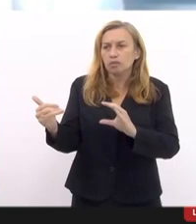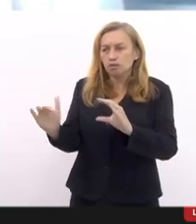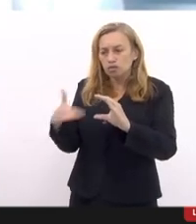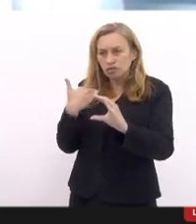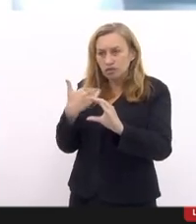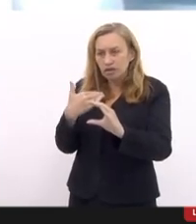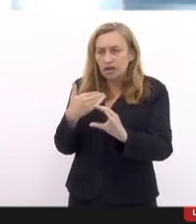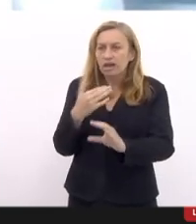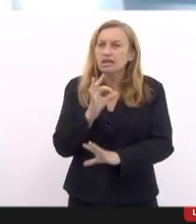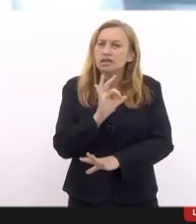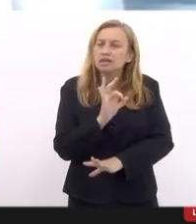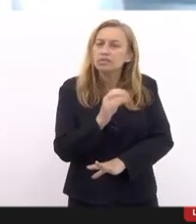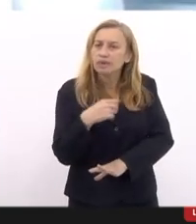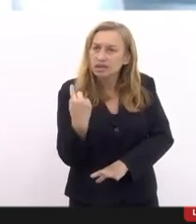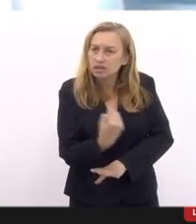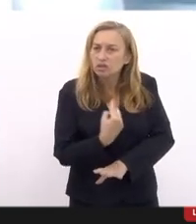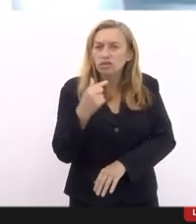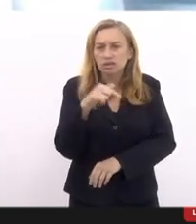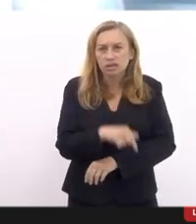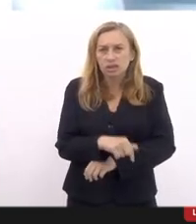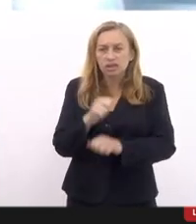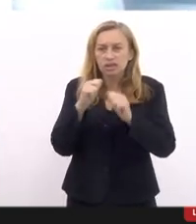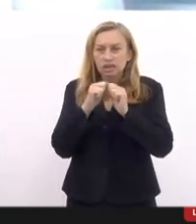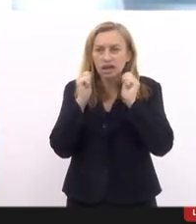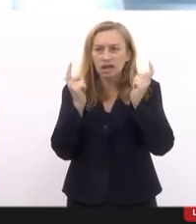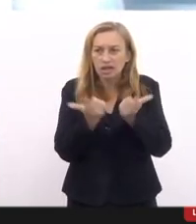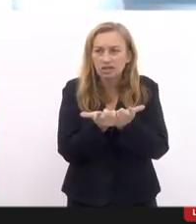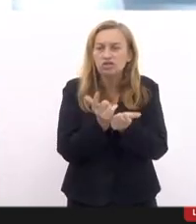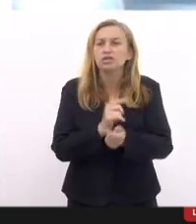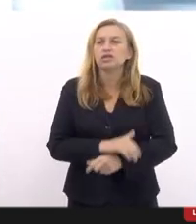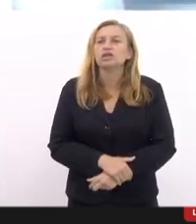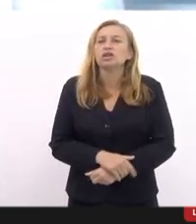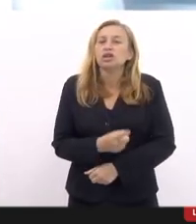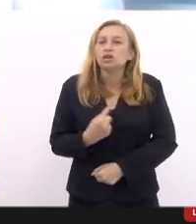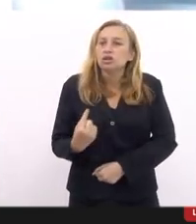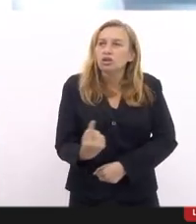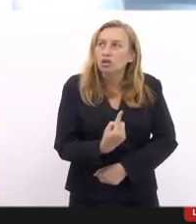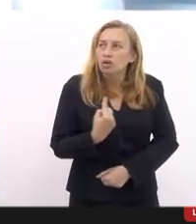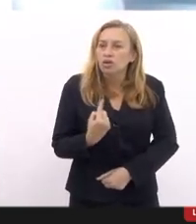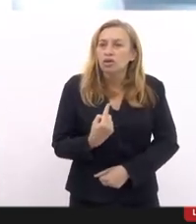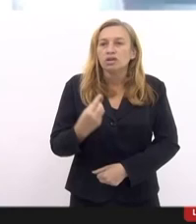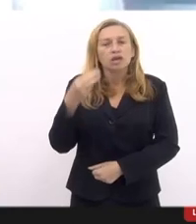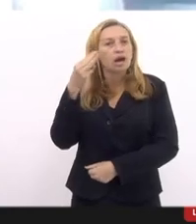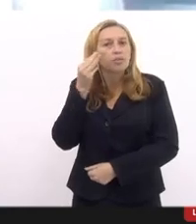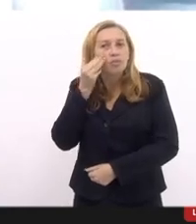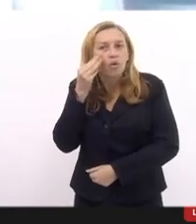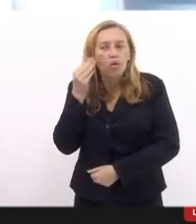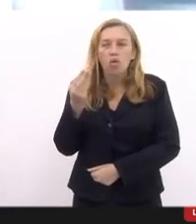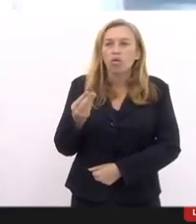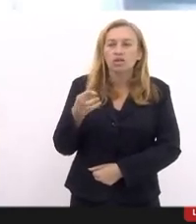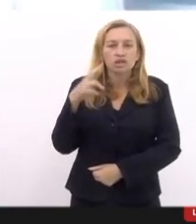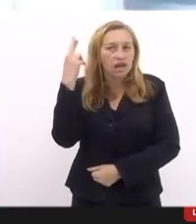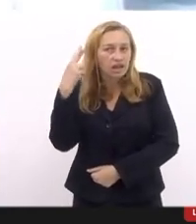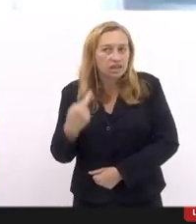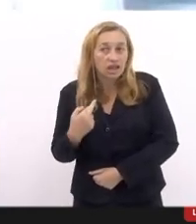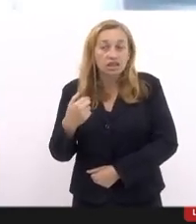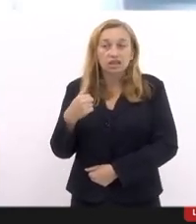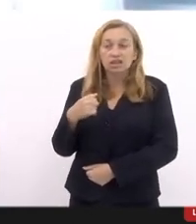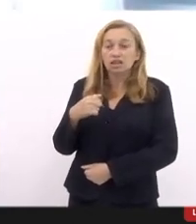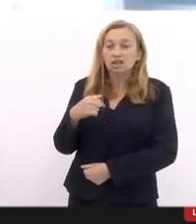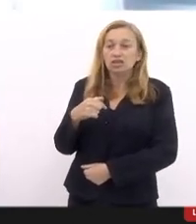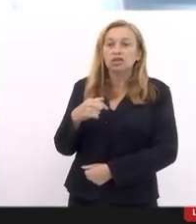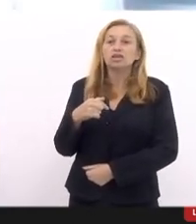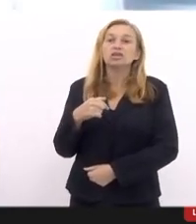sinteticamente para nós aqui da Assembleia, nós, eu falo da Mônica Francisco, da Renata Souza, também o Romário